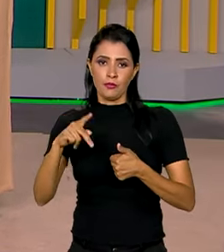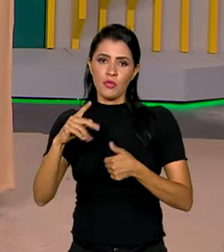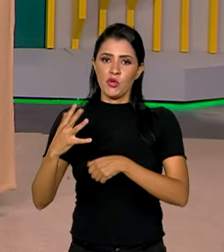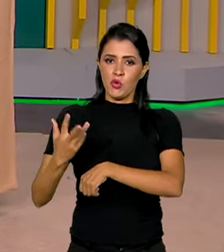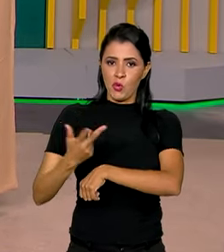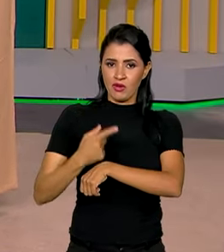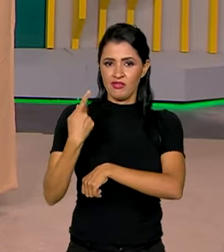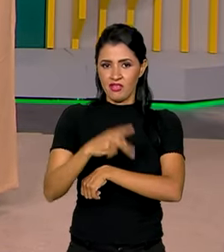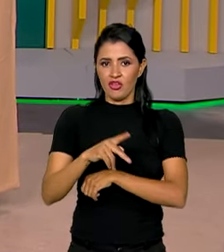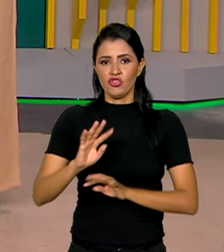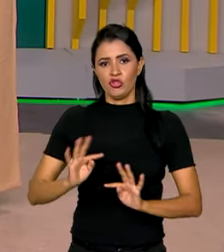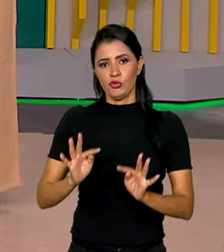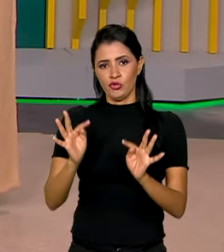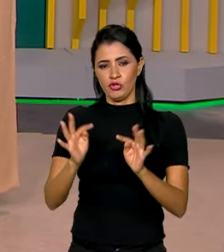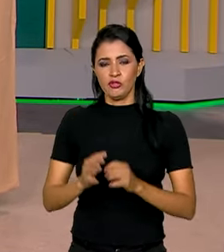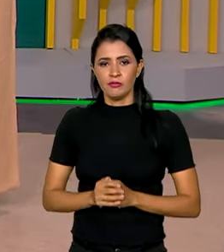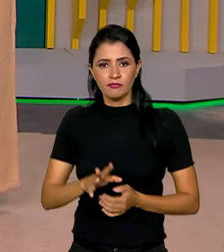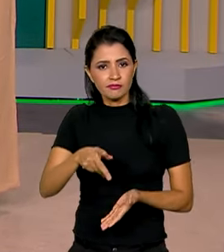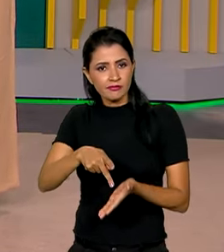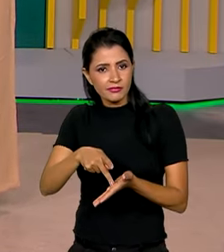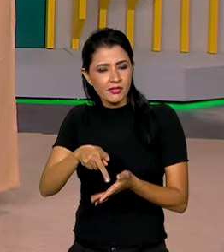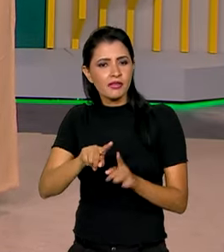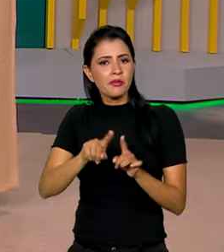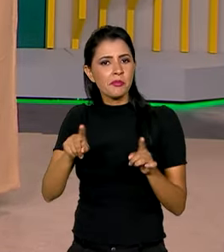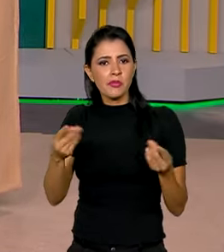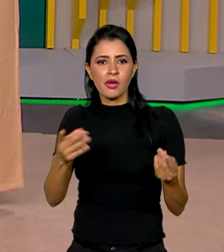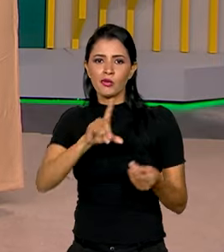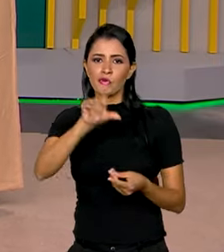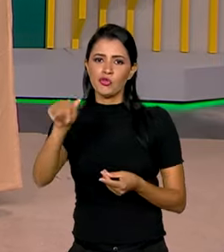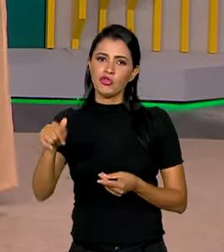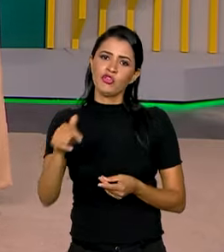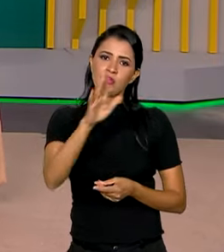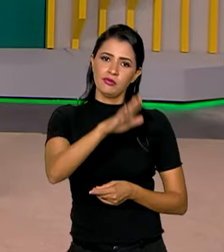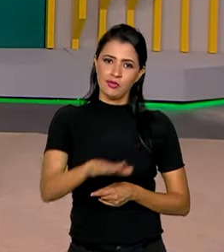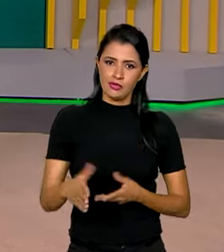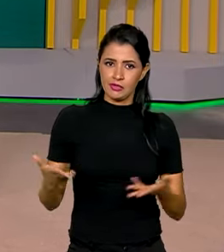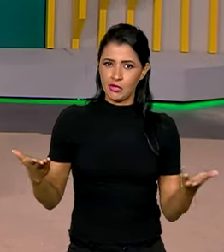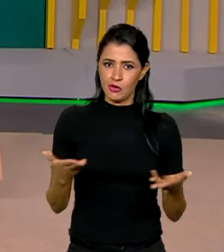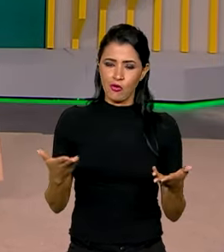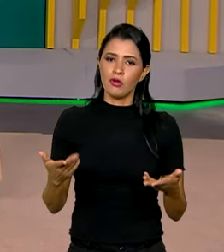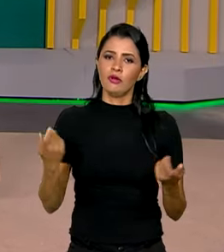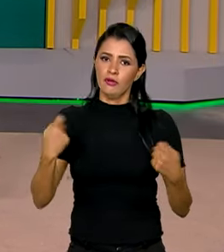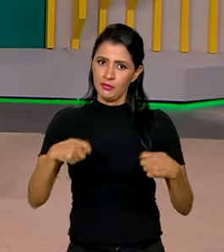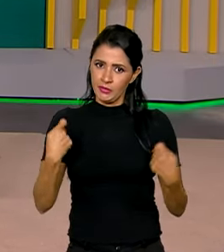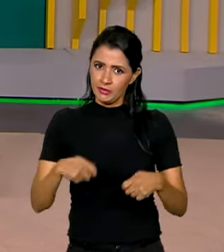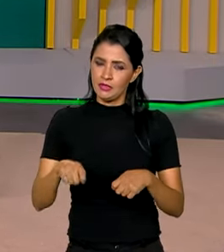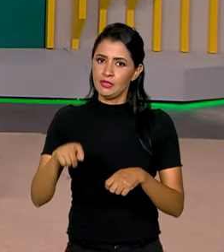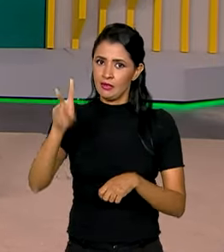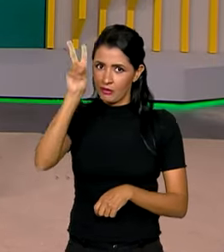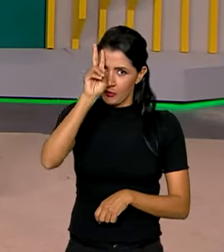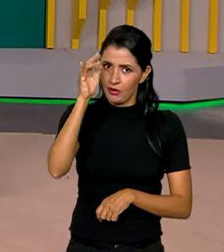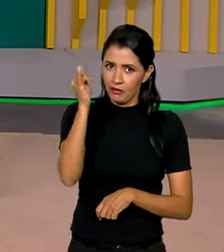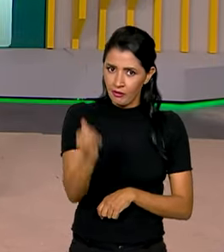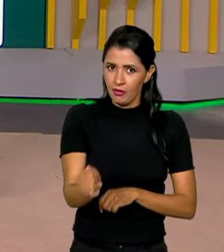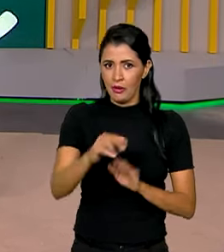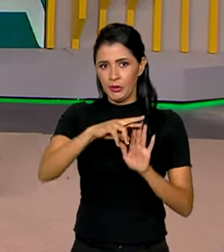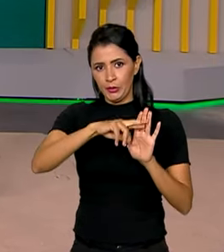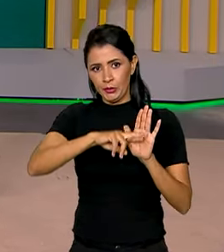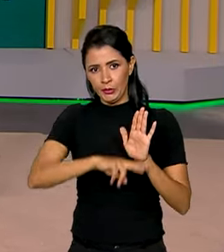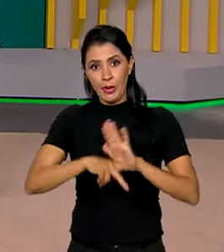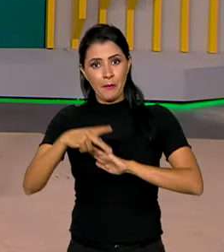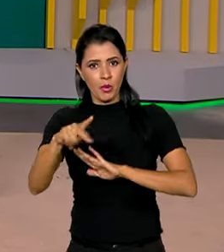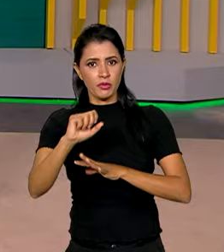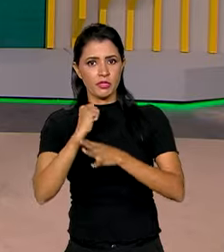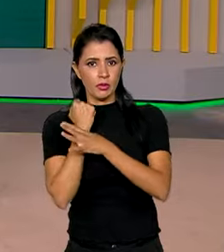Qualidade e Tecnologia. É verdade, Ana, mas com o Dia das Crianças chegando, nunca é demais a gente lembrar os requisitos de